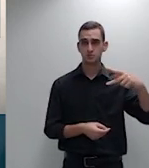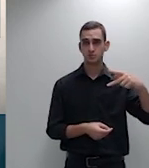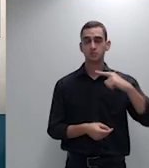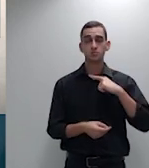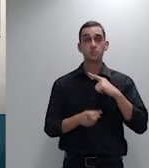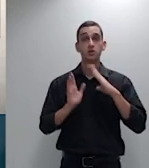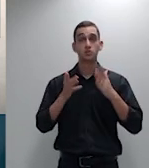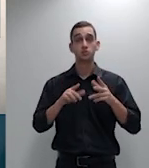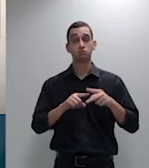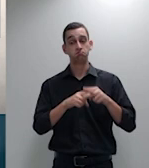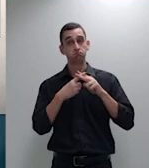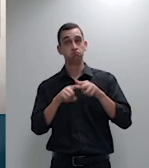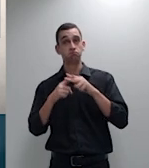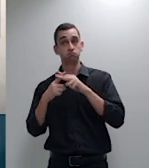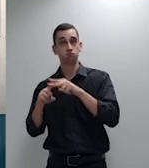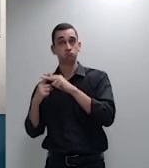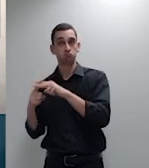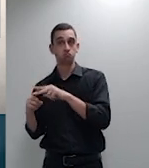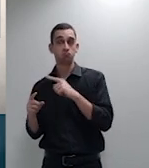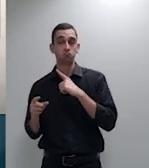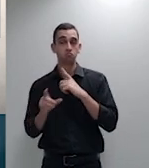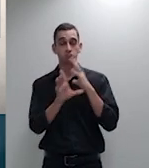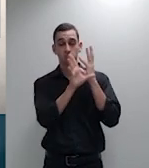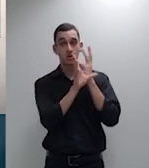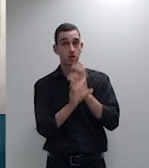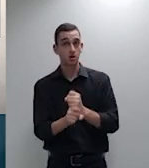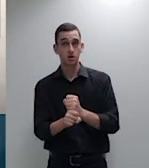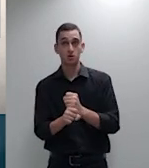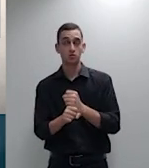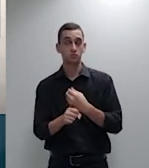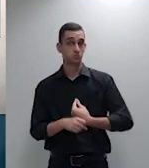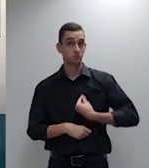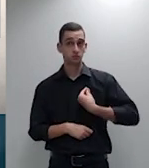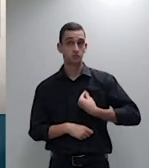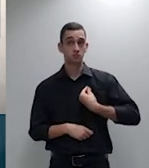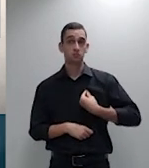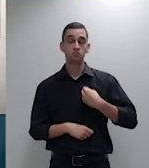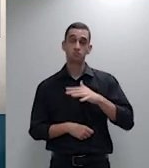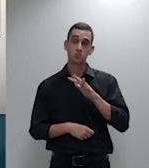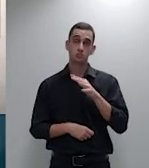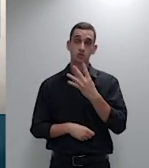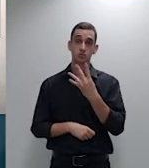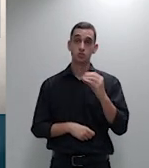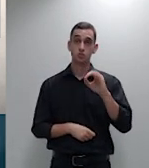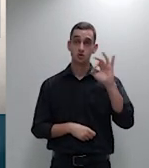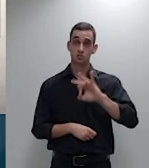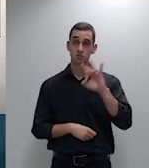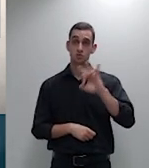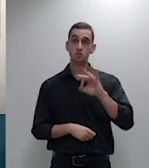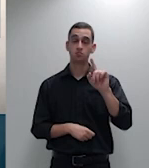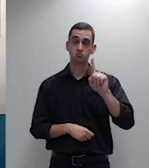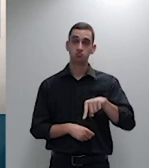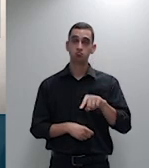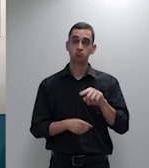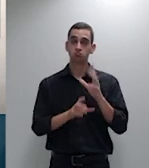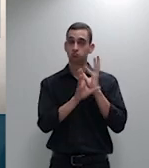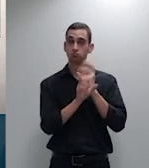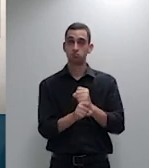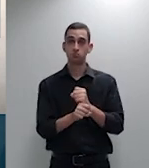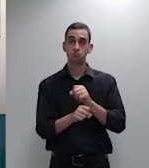integridade dos cálculos atuariais que deixaram em 40% da recomposição que contratualmente era de 56%